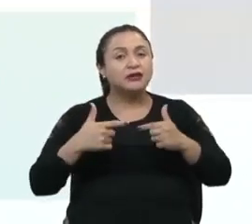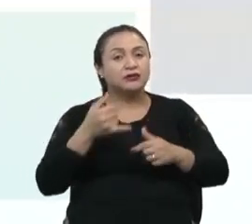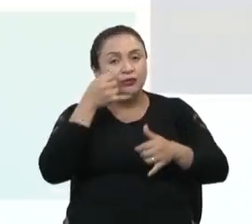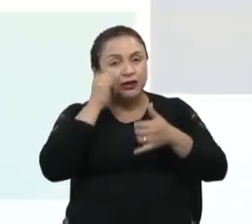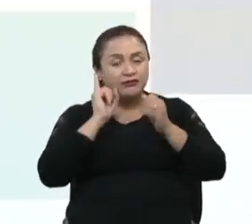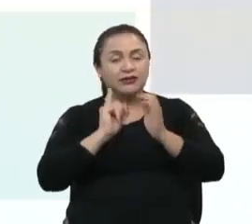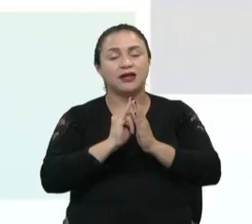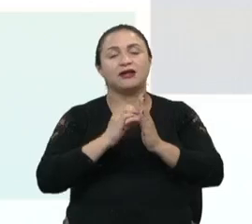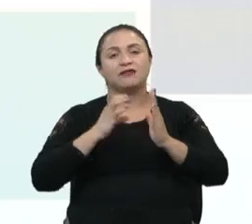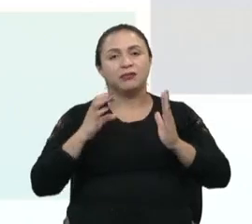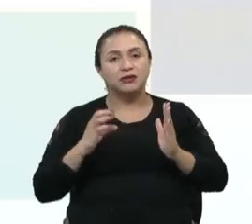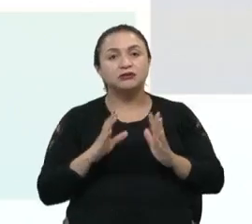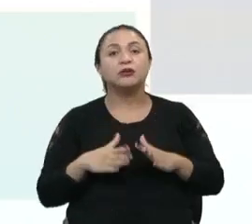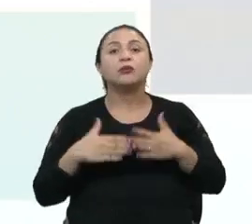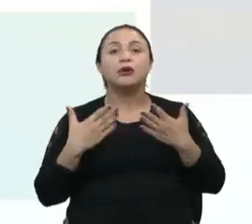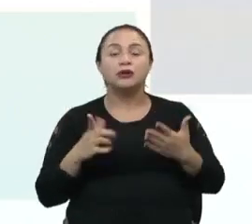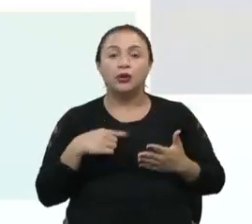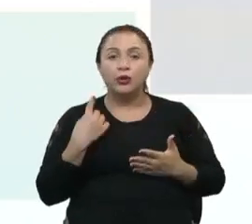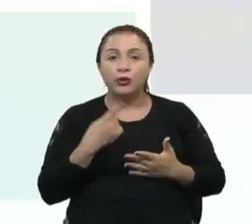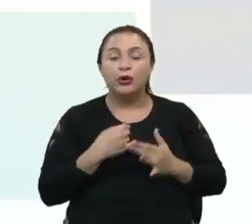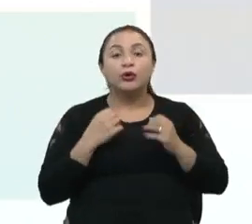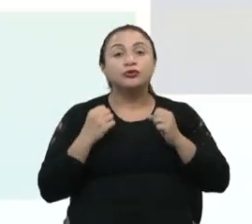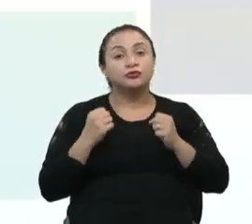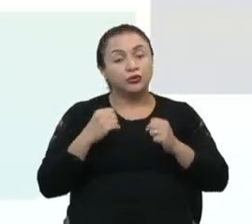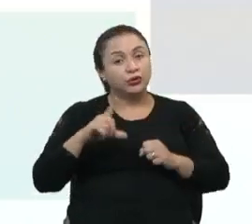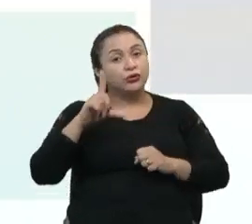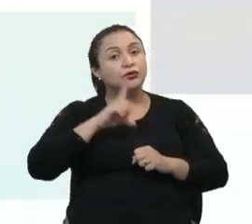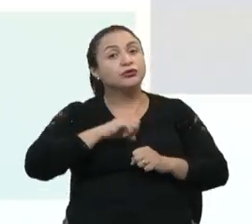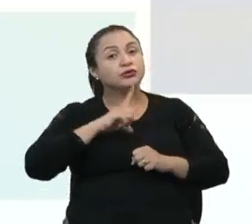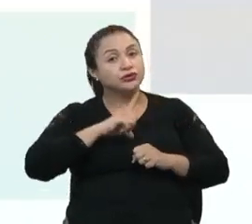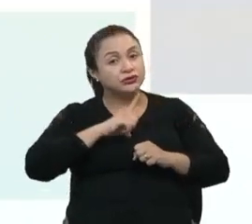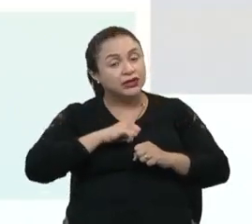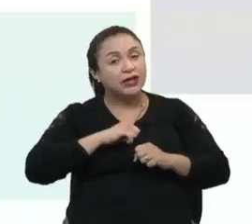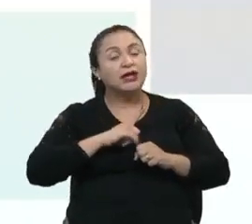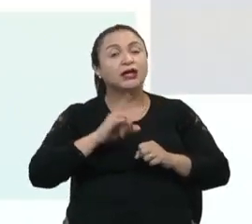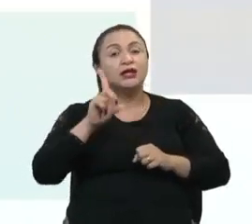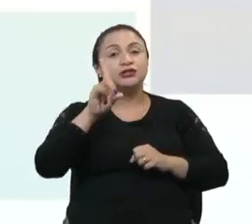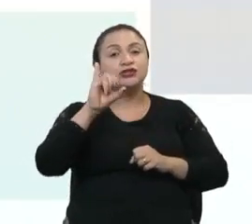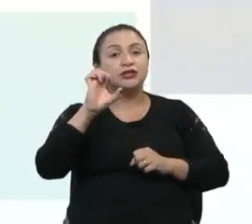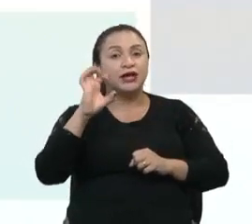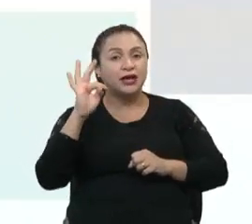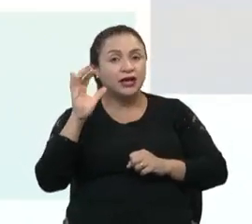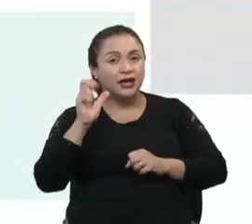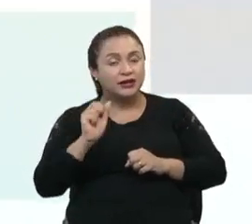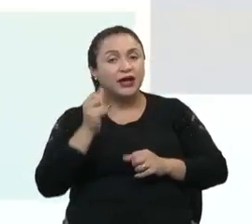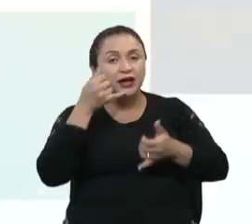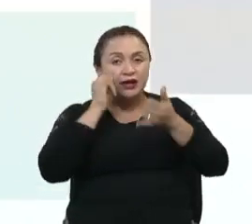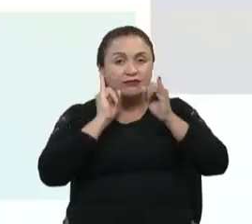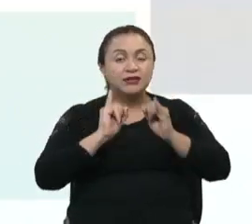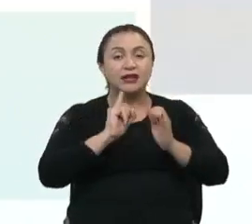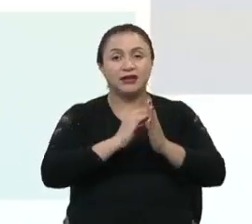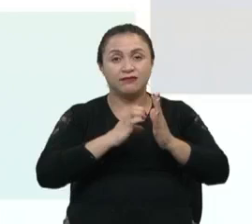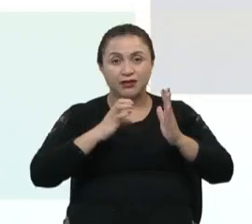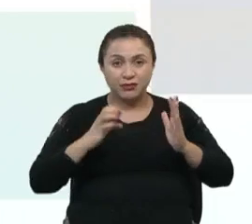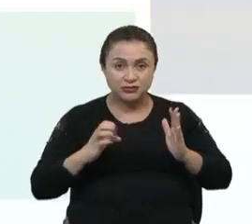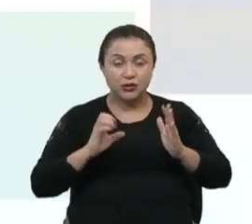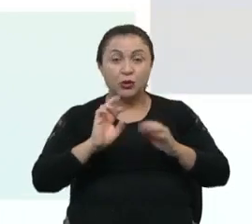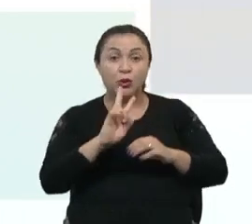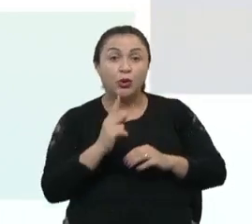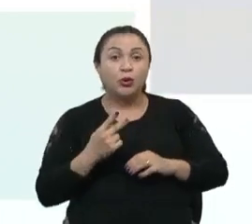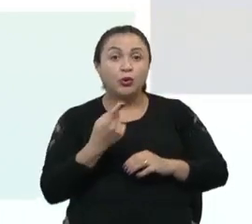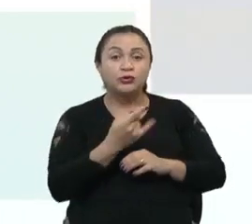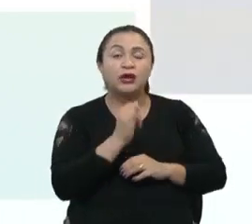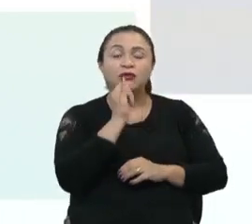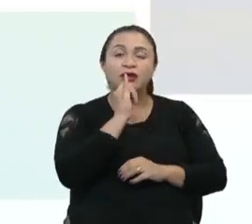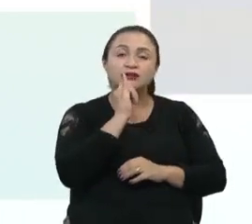Então, assim, a gente pode ter a síntese de uma dieta anti-inflamatória, ao contrário de uma